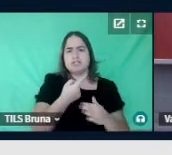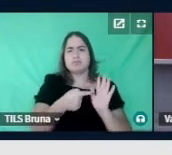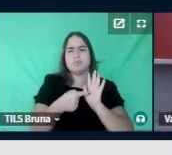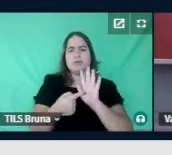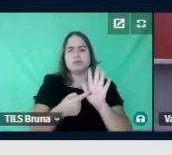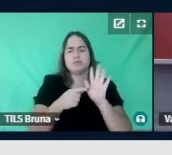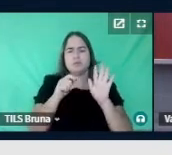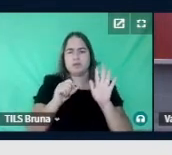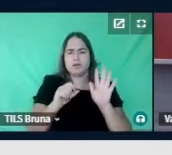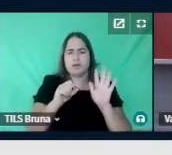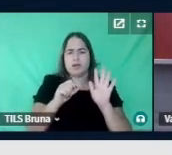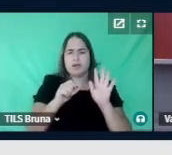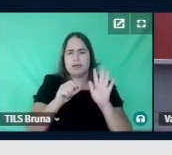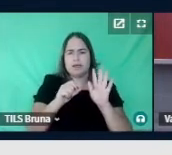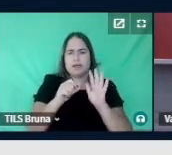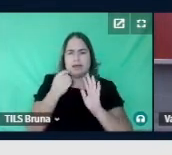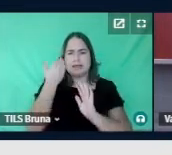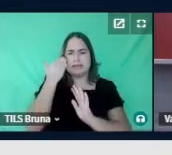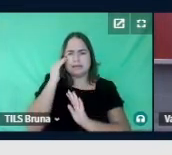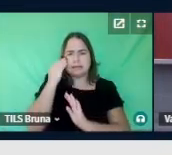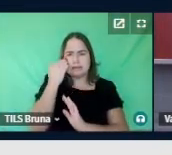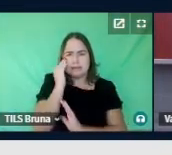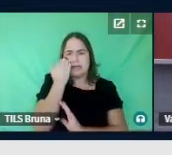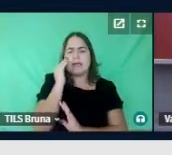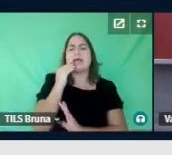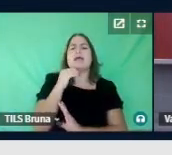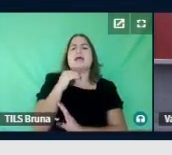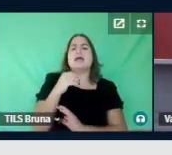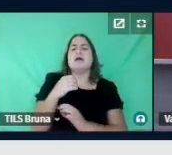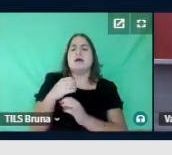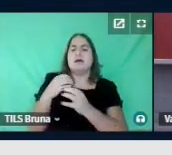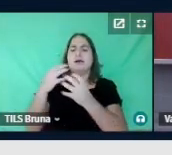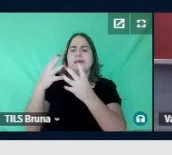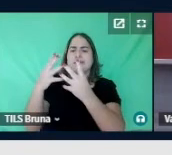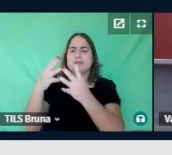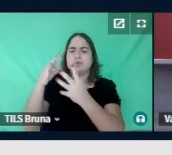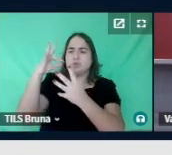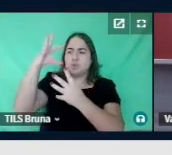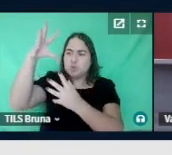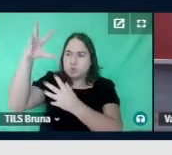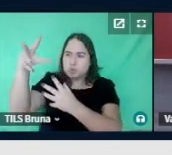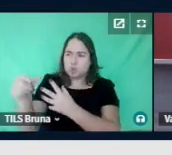processamento de informações que privilegia as partes em detrimento do todo.